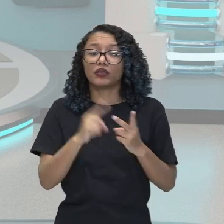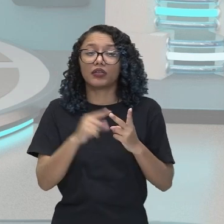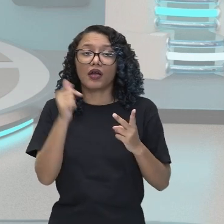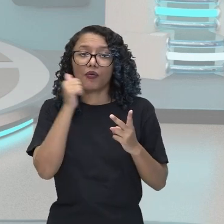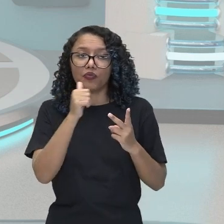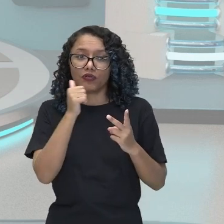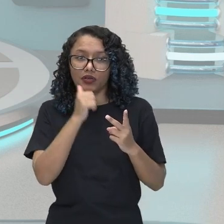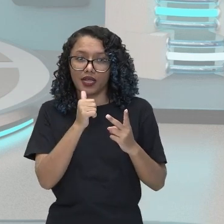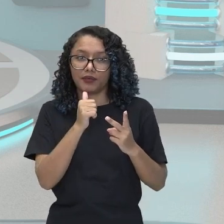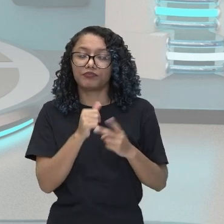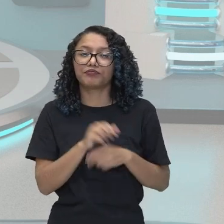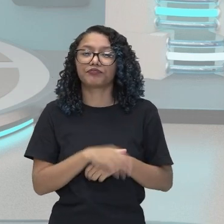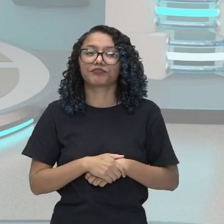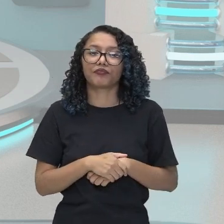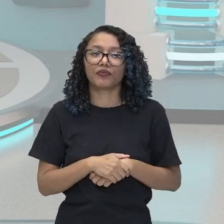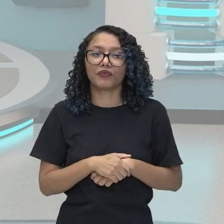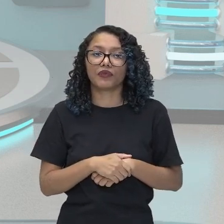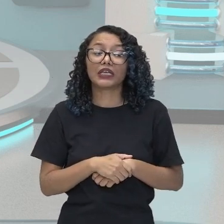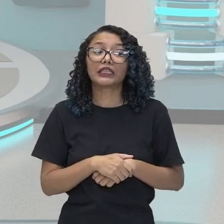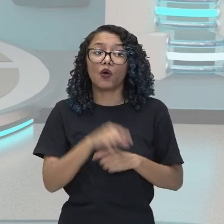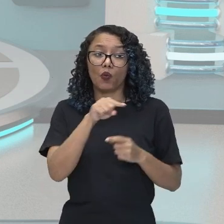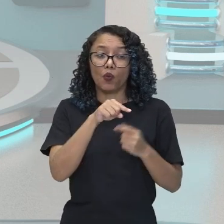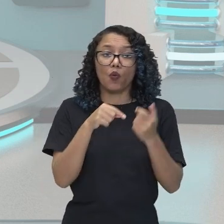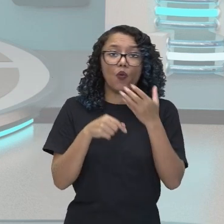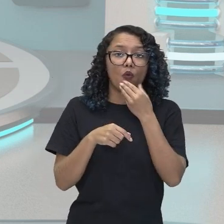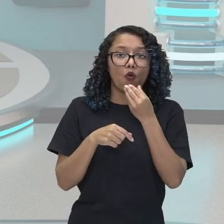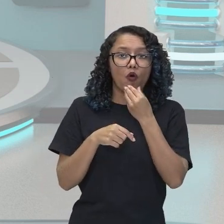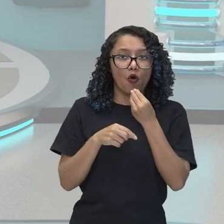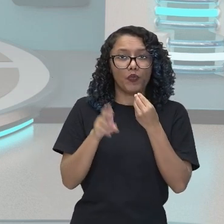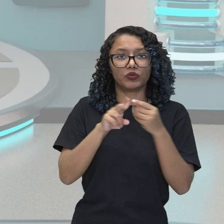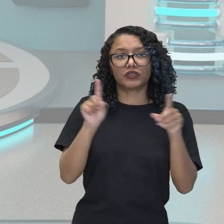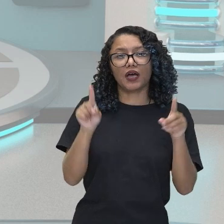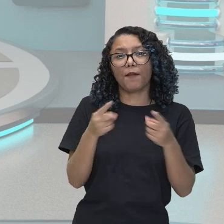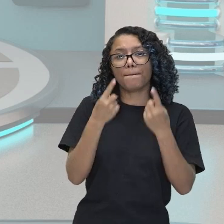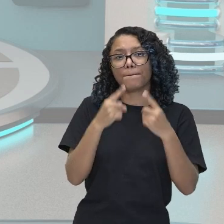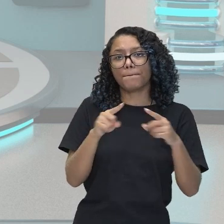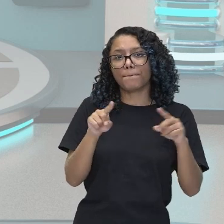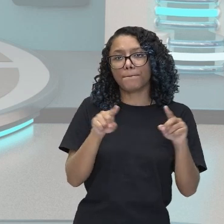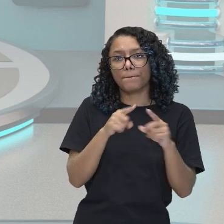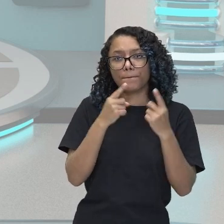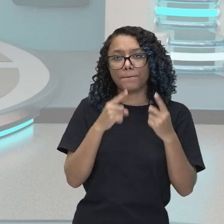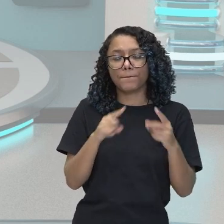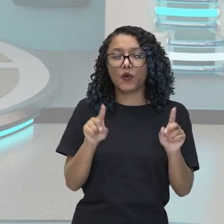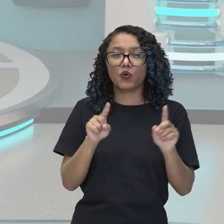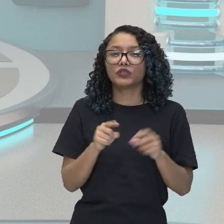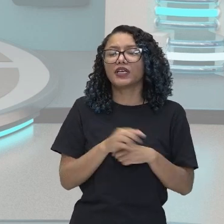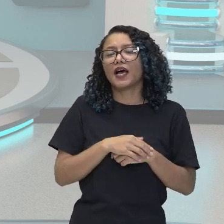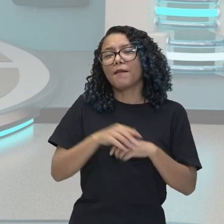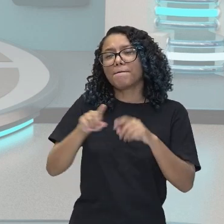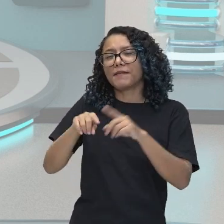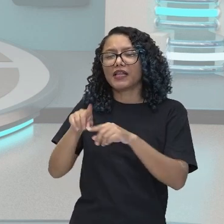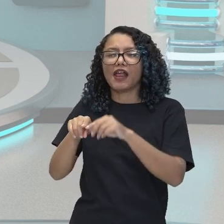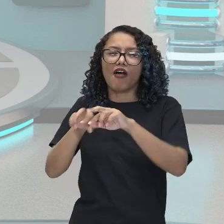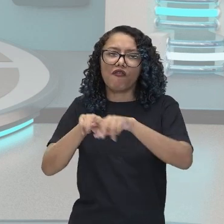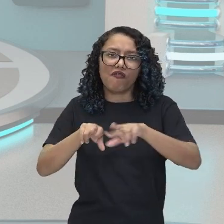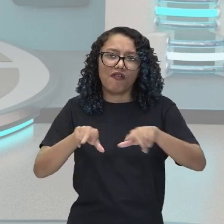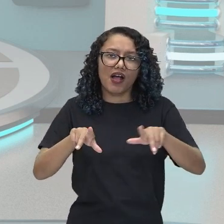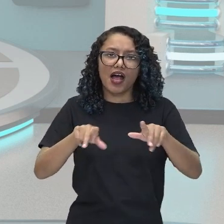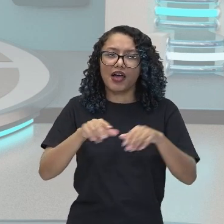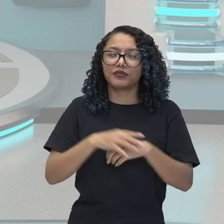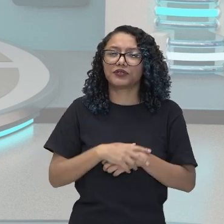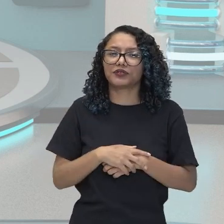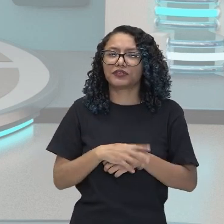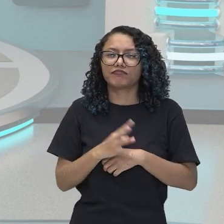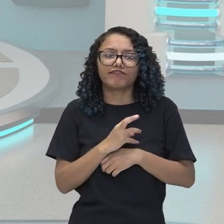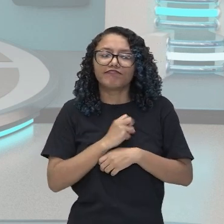música, o semideus Ofeu consegue encantar todos os seres e objetos. Quando a sua amada